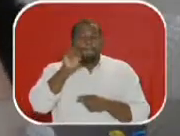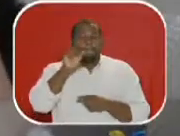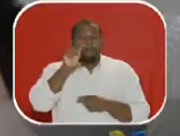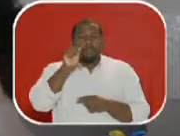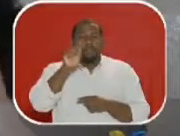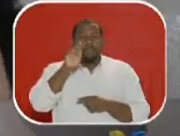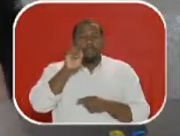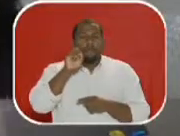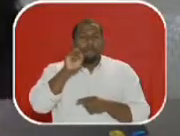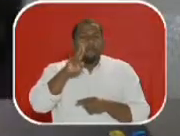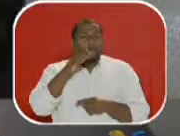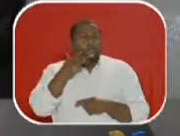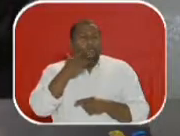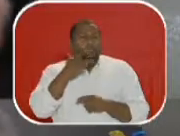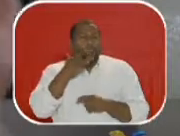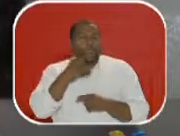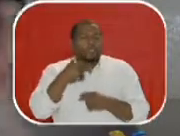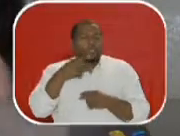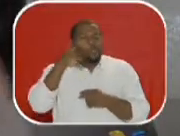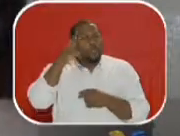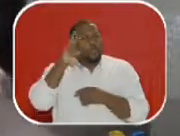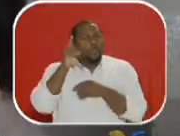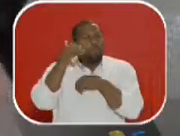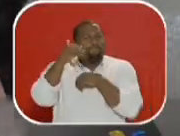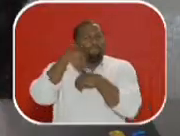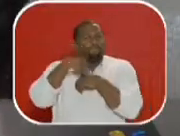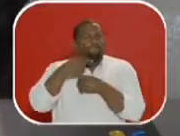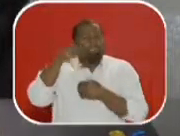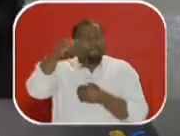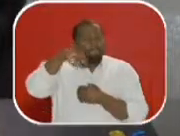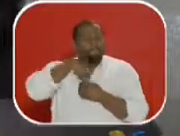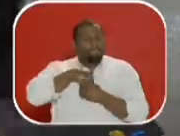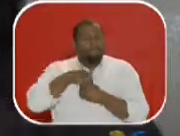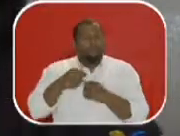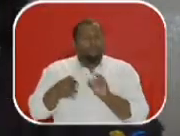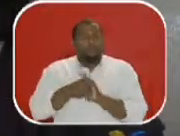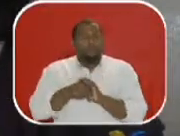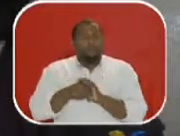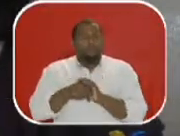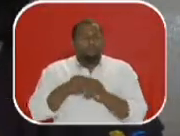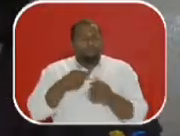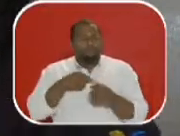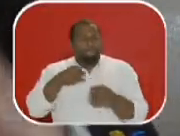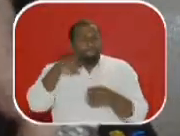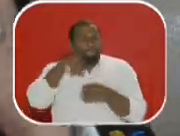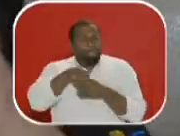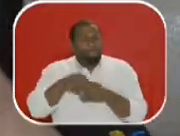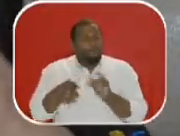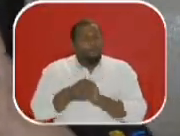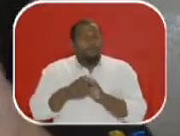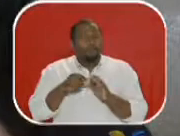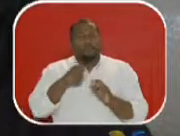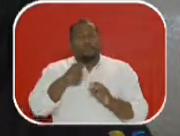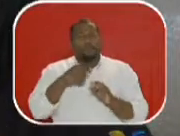sabor dessas histórias do interior do país, de um certo